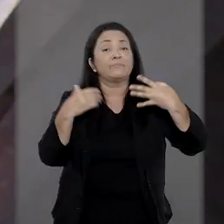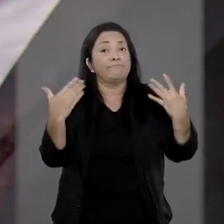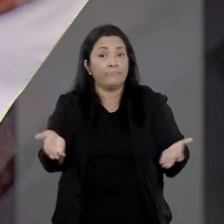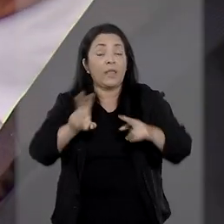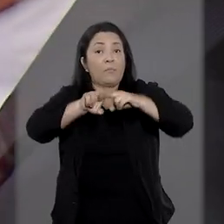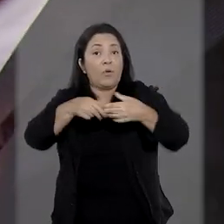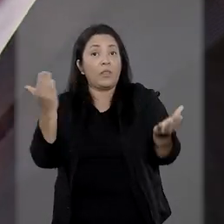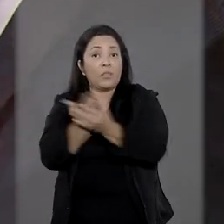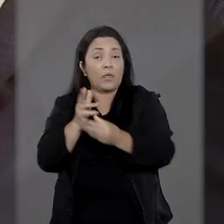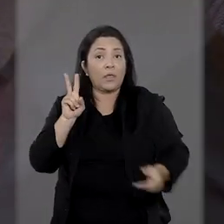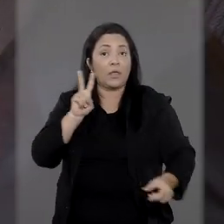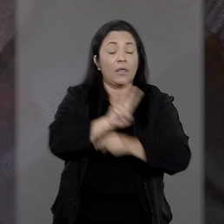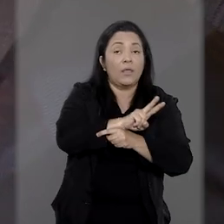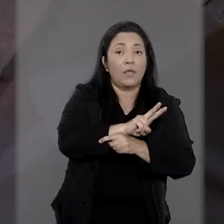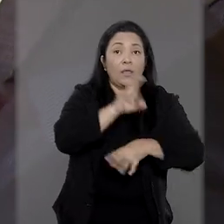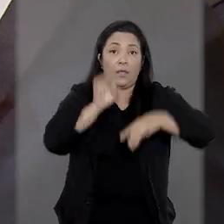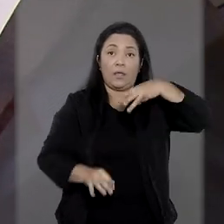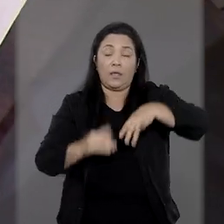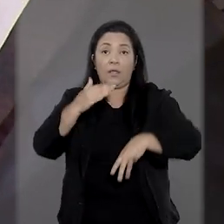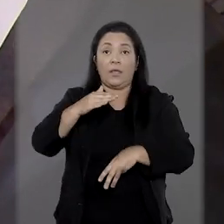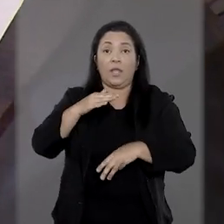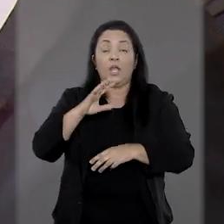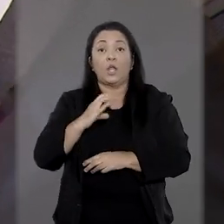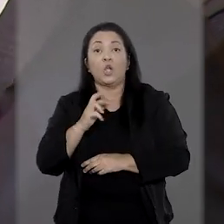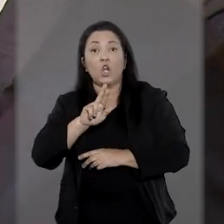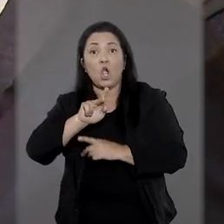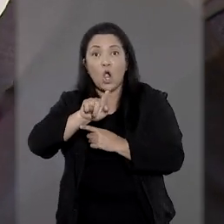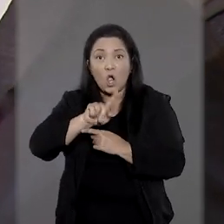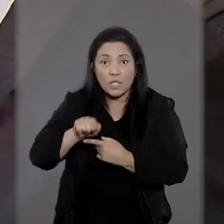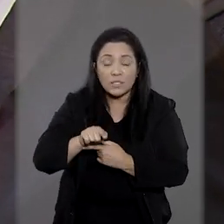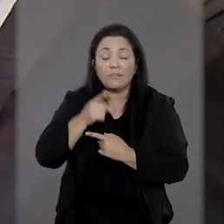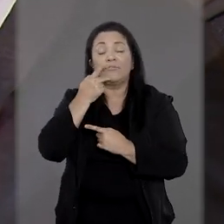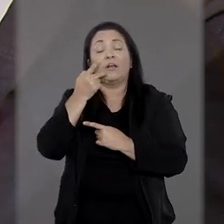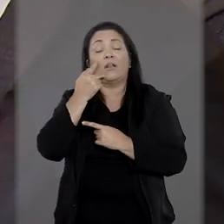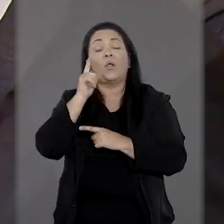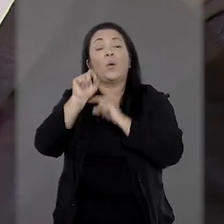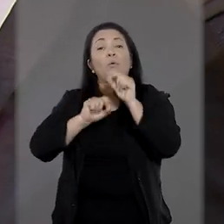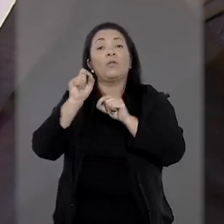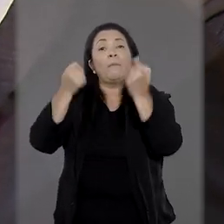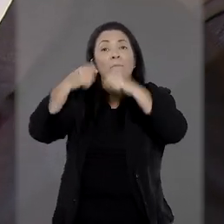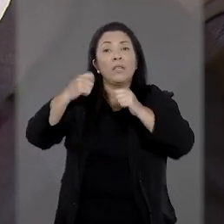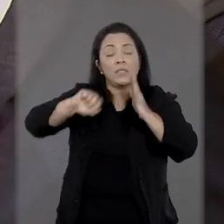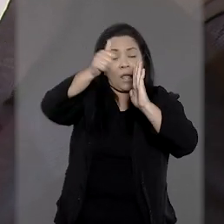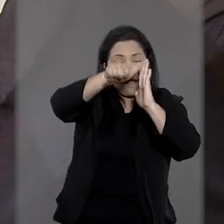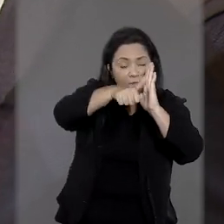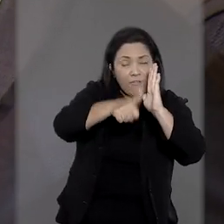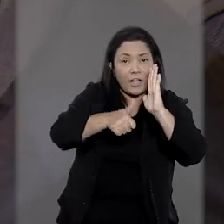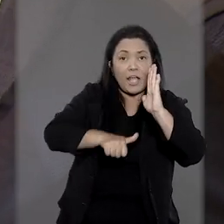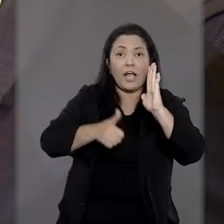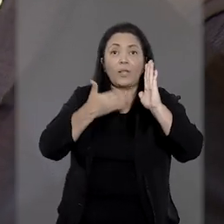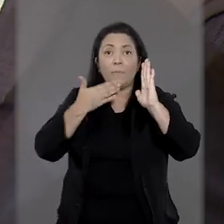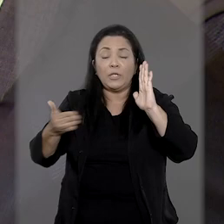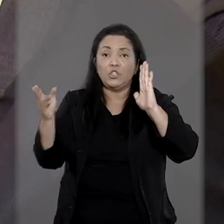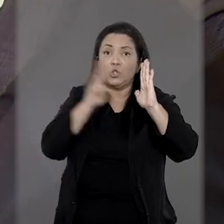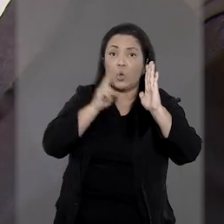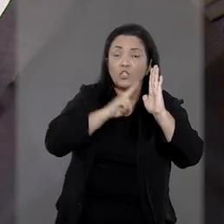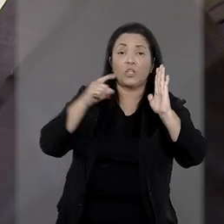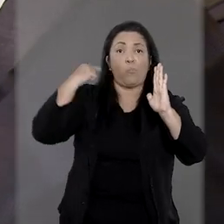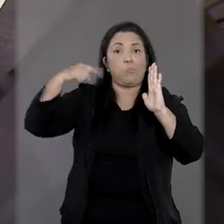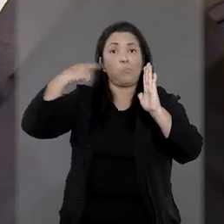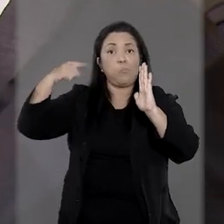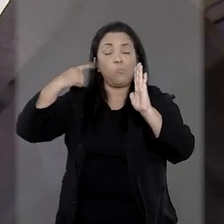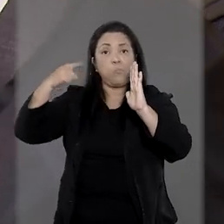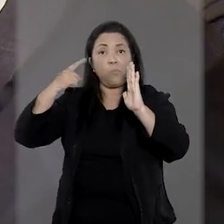ratificado a liminar, o ministro do STJ, Rogério Schietti, entendeu pela necessidade de examinar o pedido urgente da